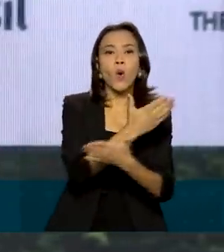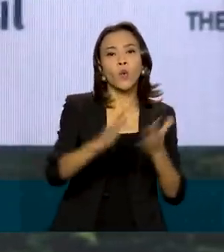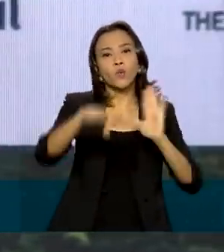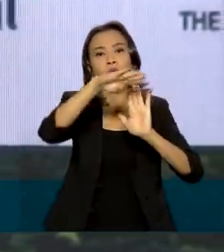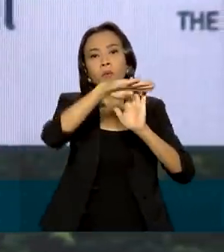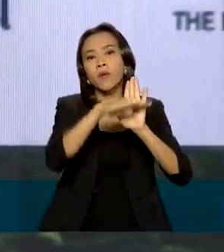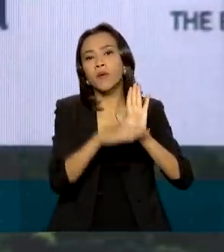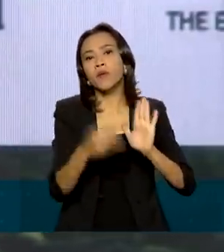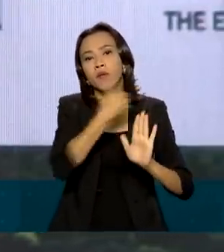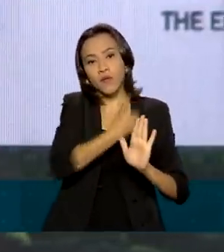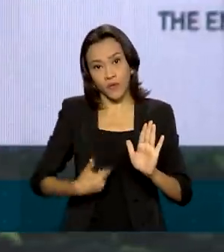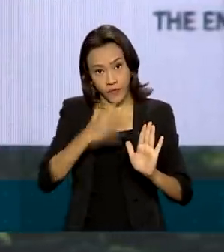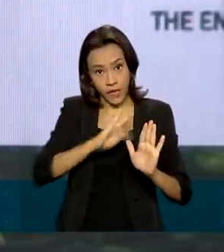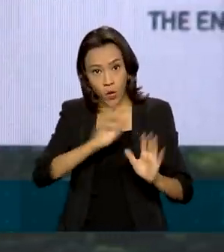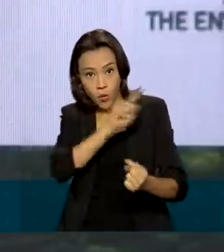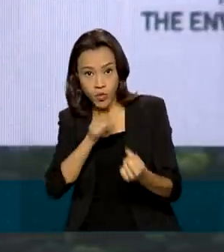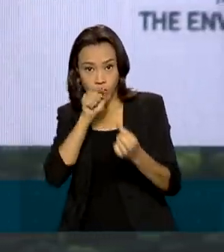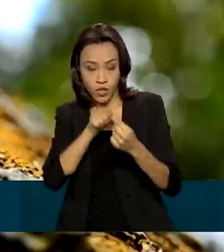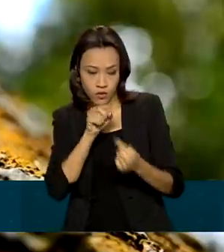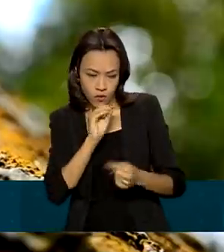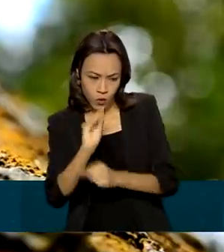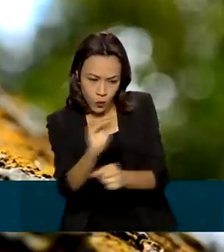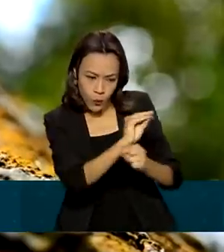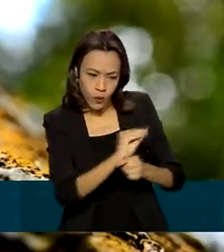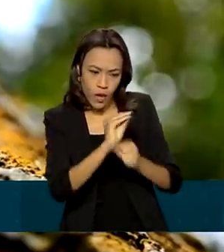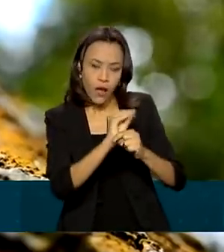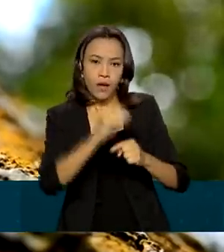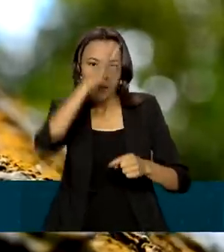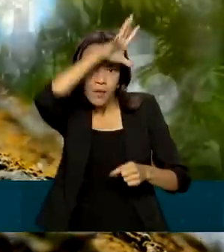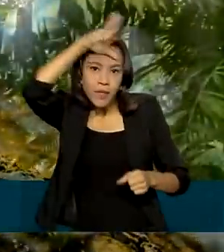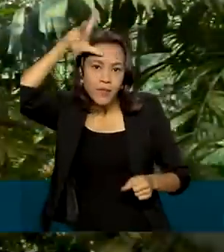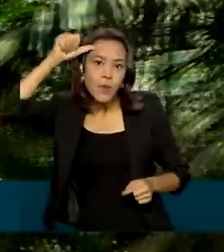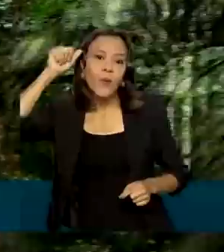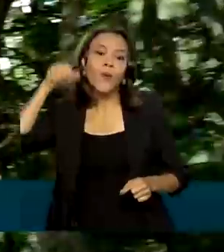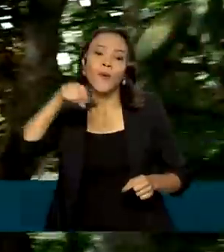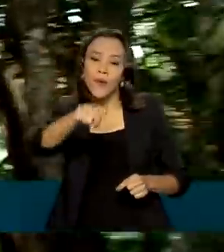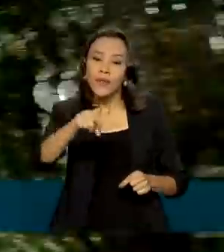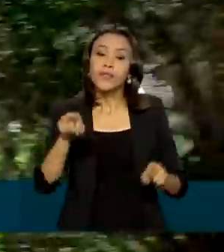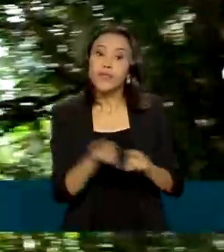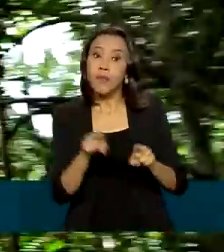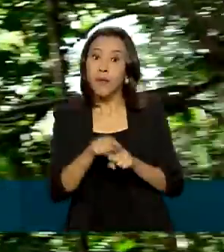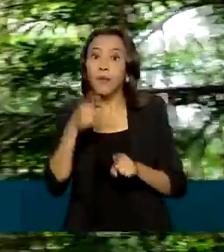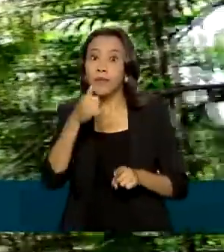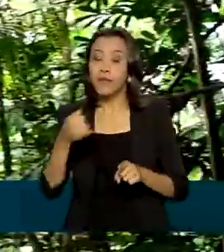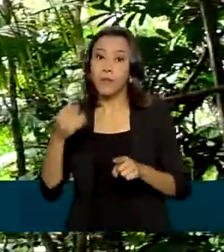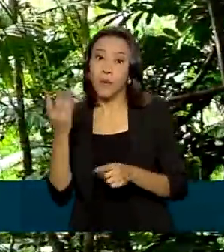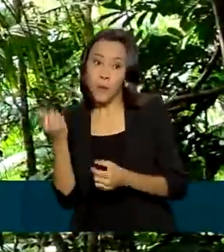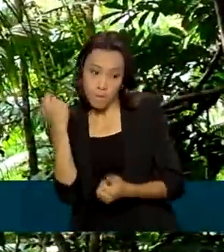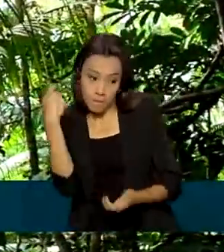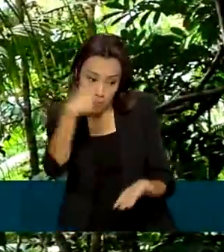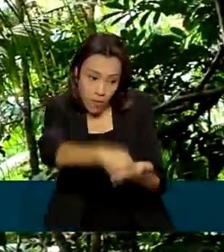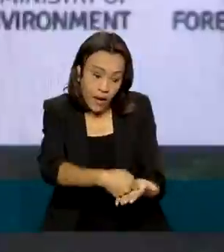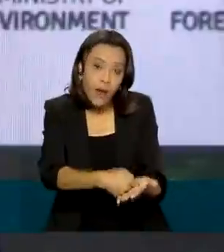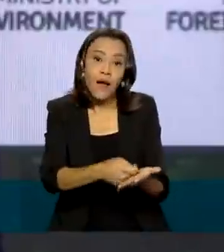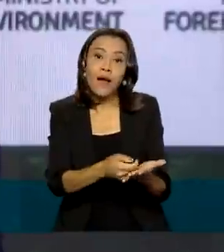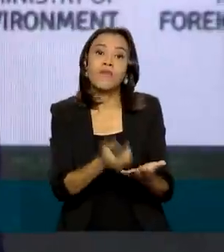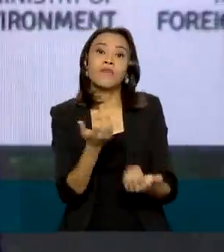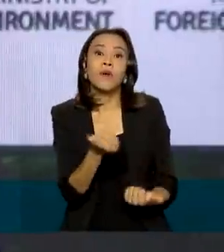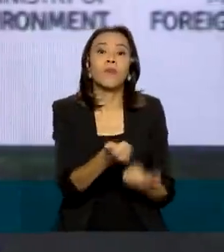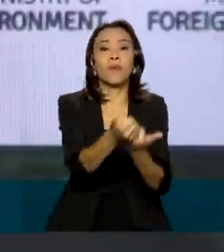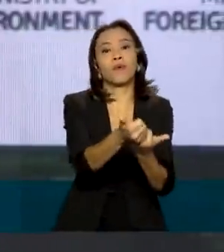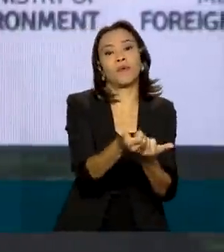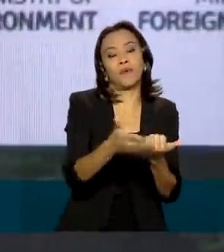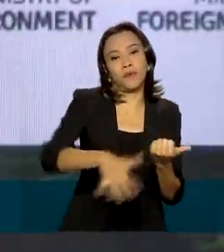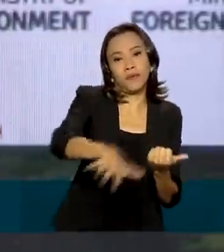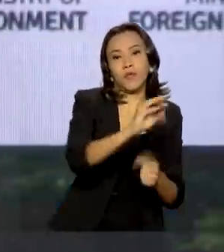governo federal em prol da preservação da Amazônia, como Floresta Mais, de pagamento por serviços ambientais. Se a gente também